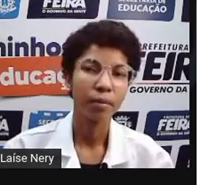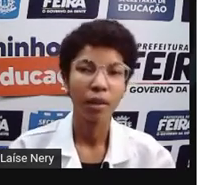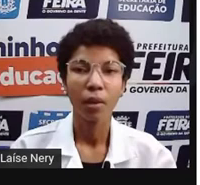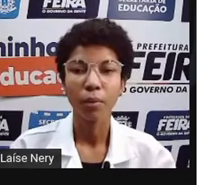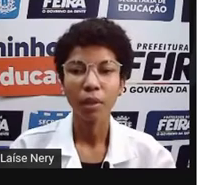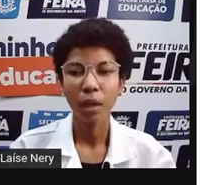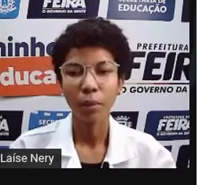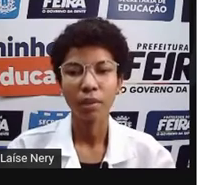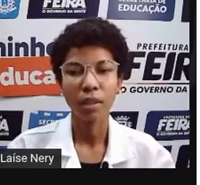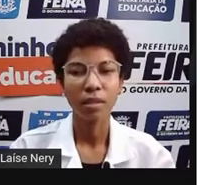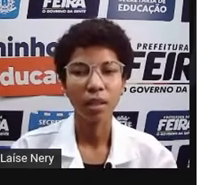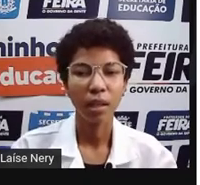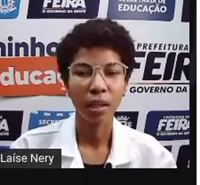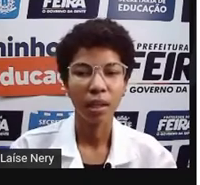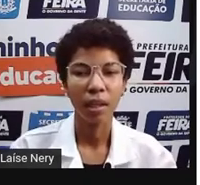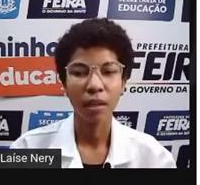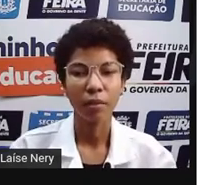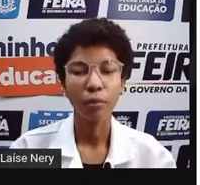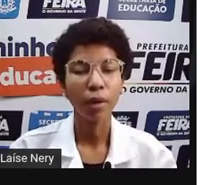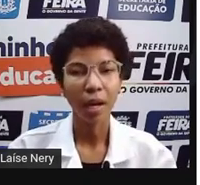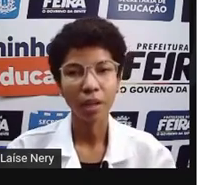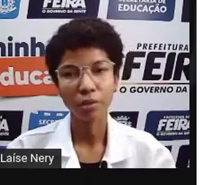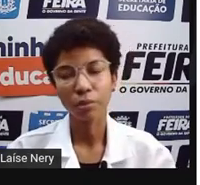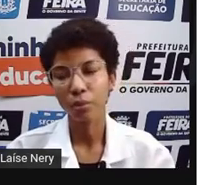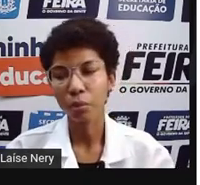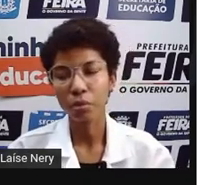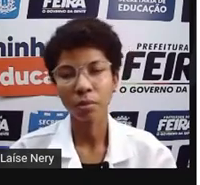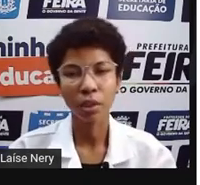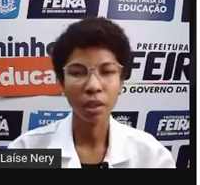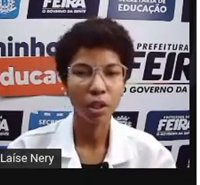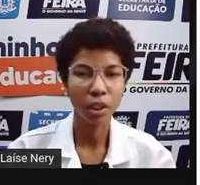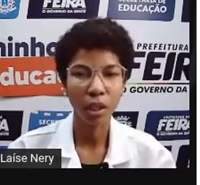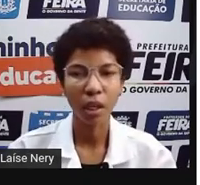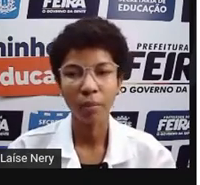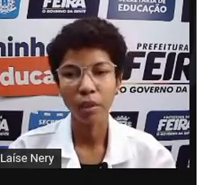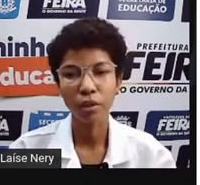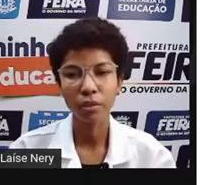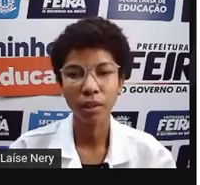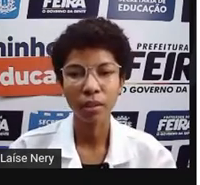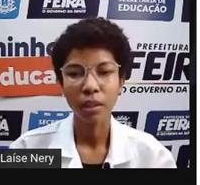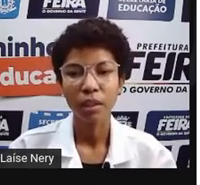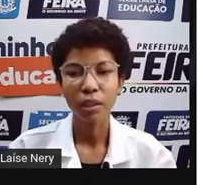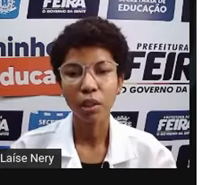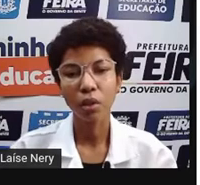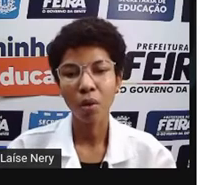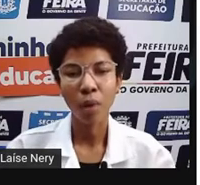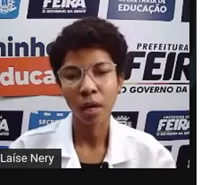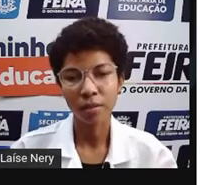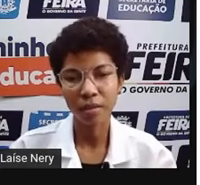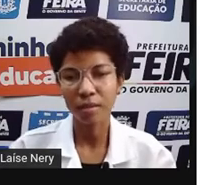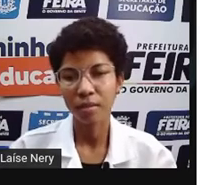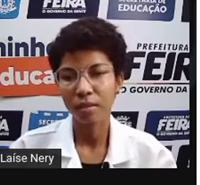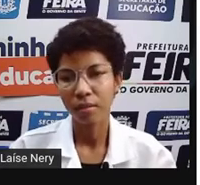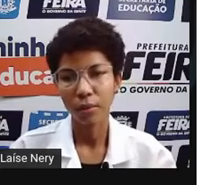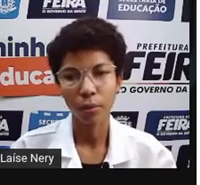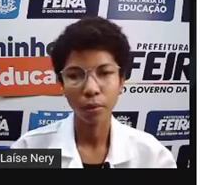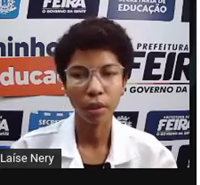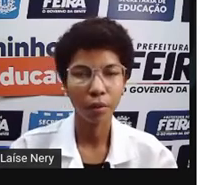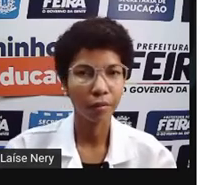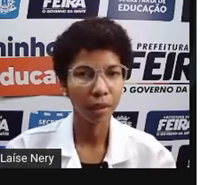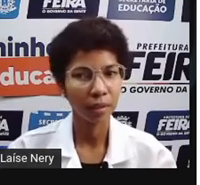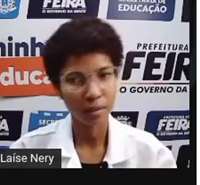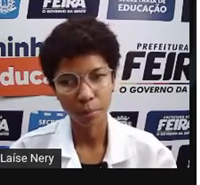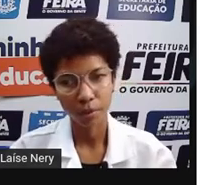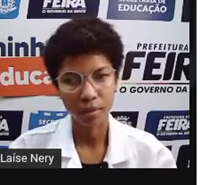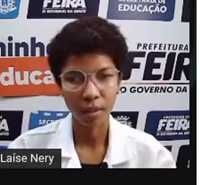porque a potência é o gasto, consumo de energia é medido em kilowatts ou